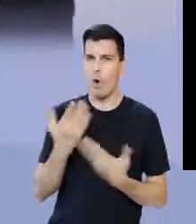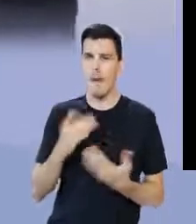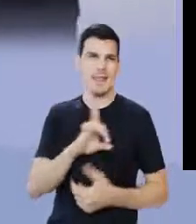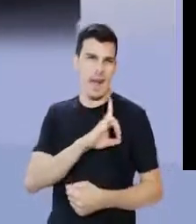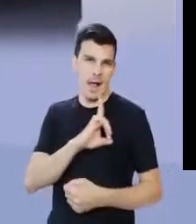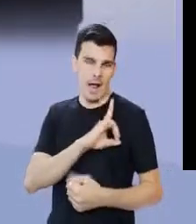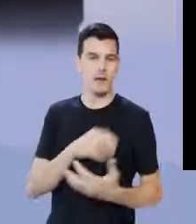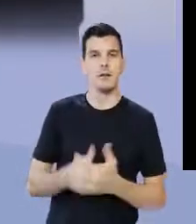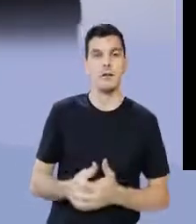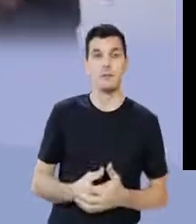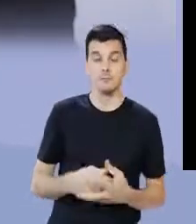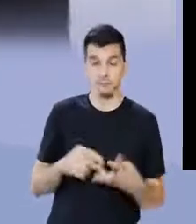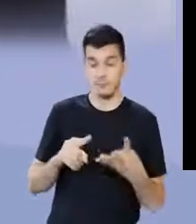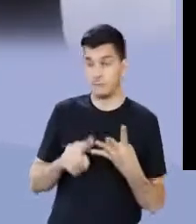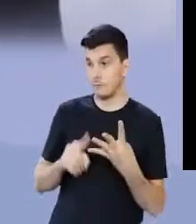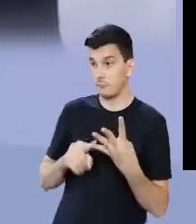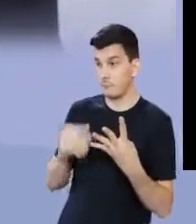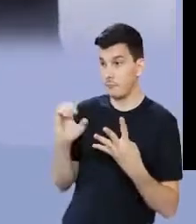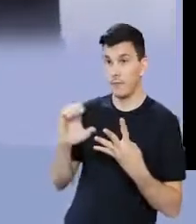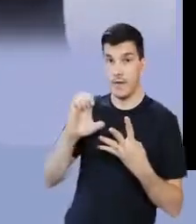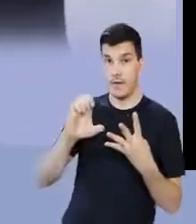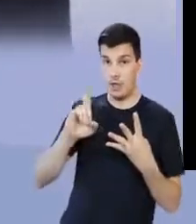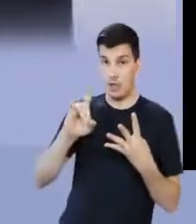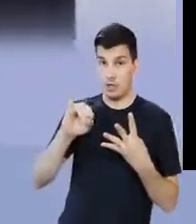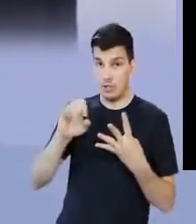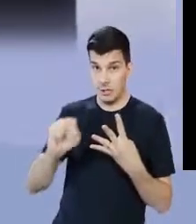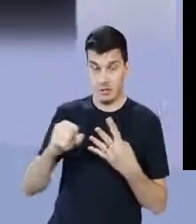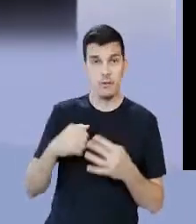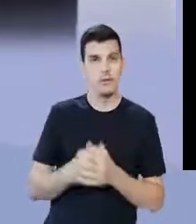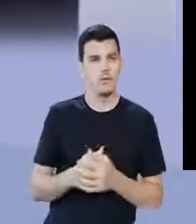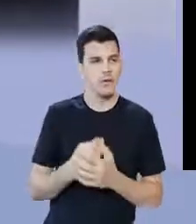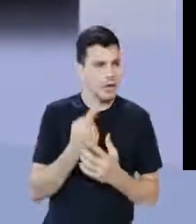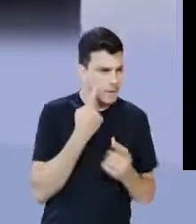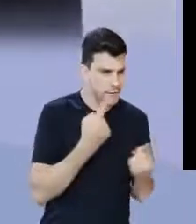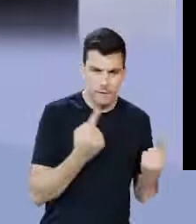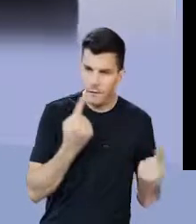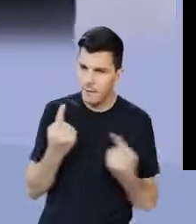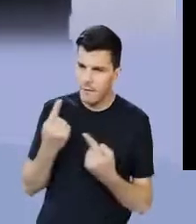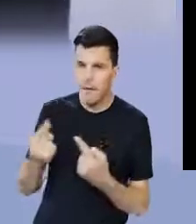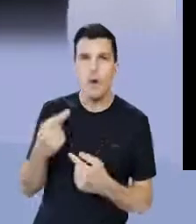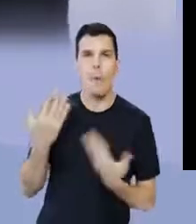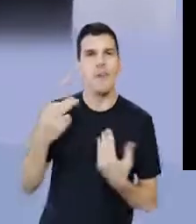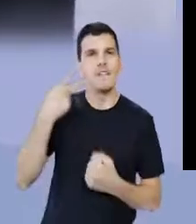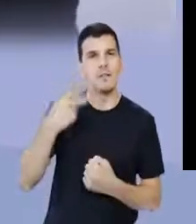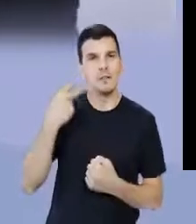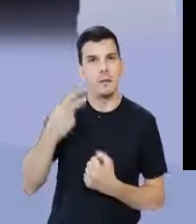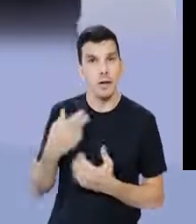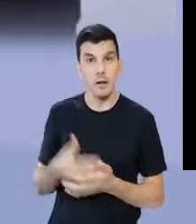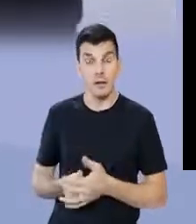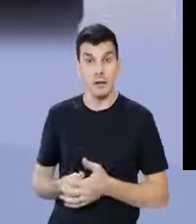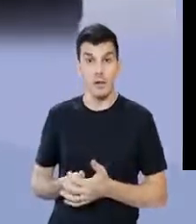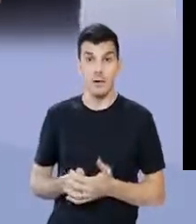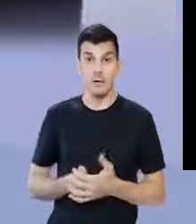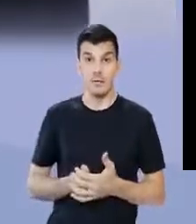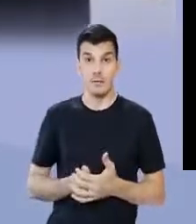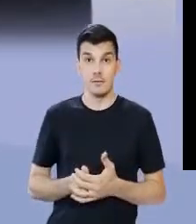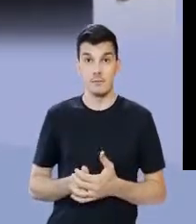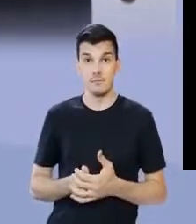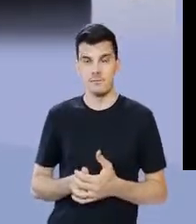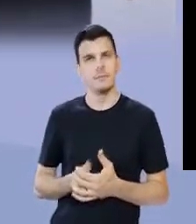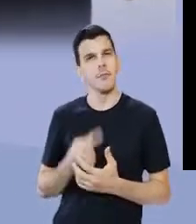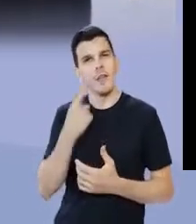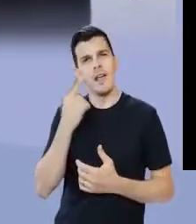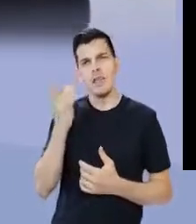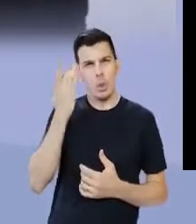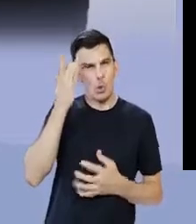dos delegados. Eu tenho os edis, que fazem o dia a dia da cidade, como se fossem vereadores. Eu tenho isso tudo.